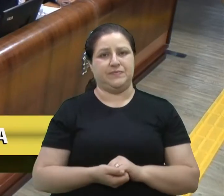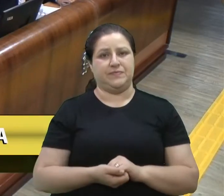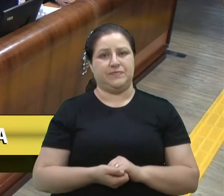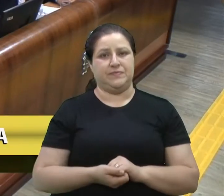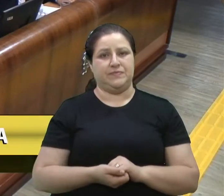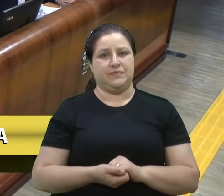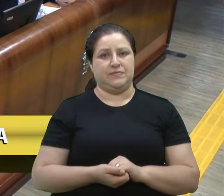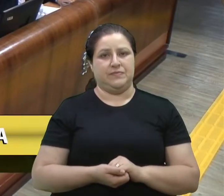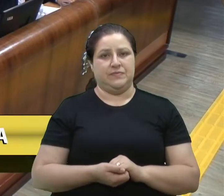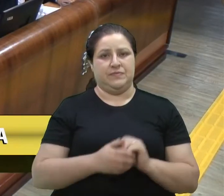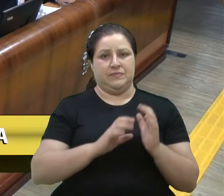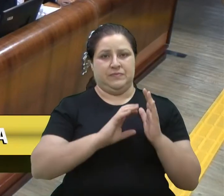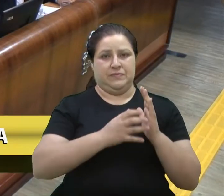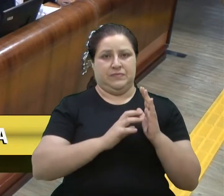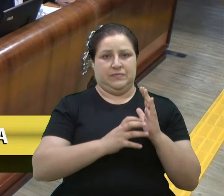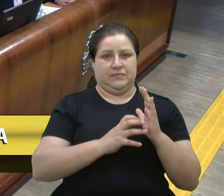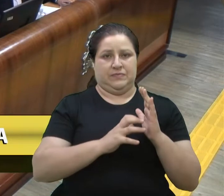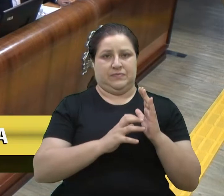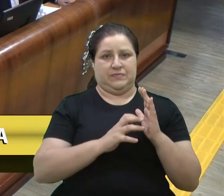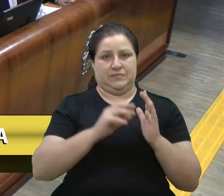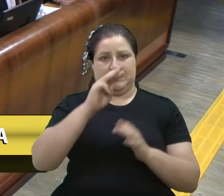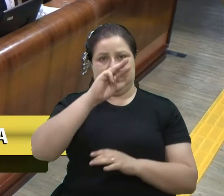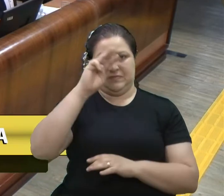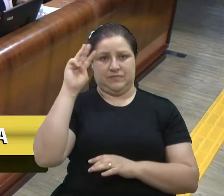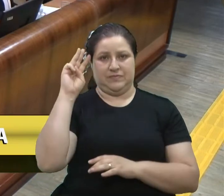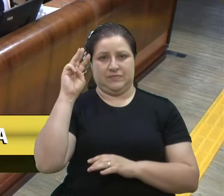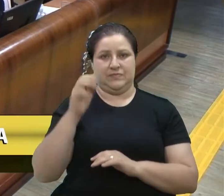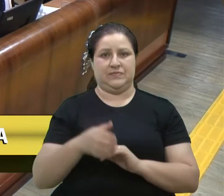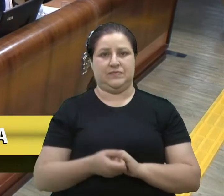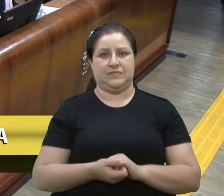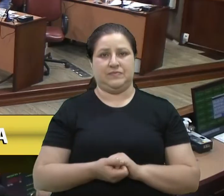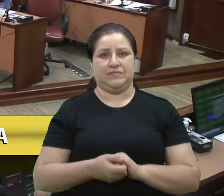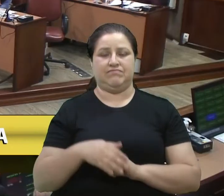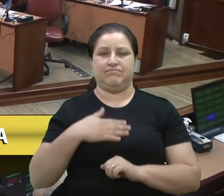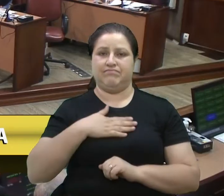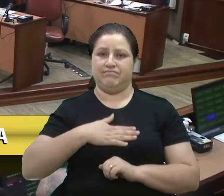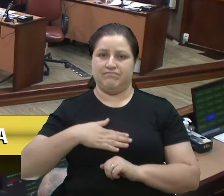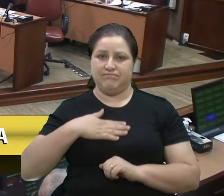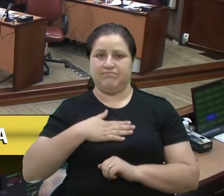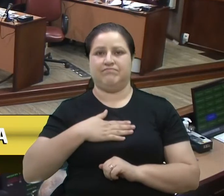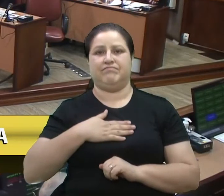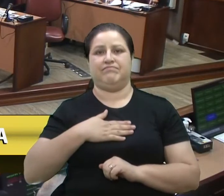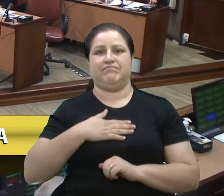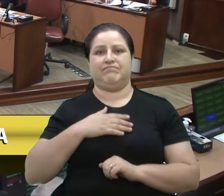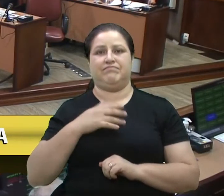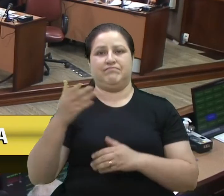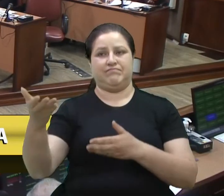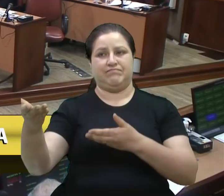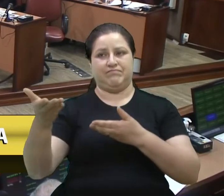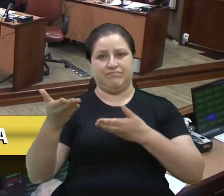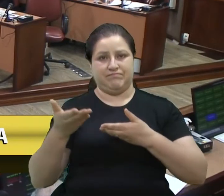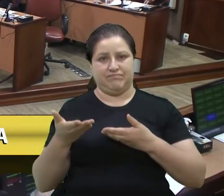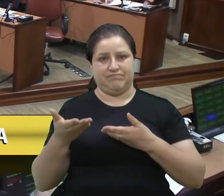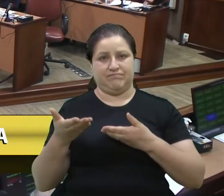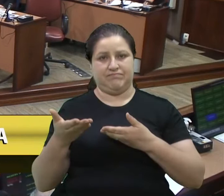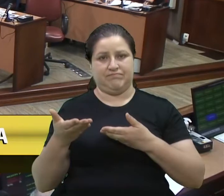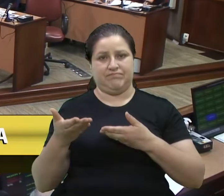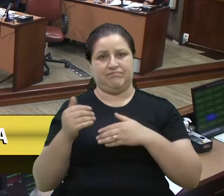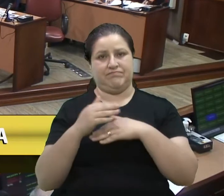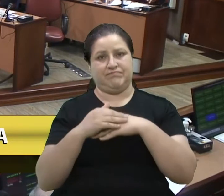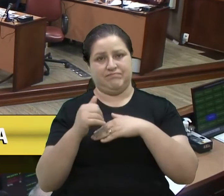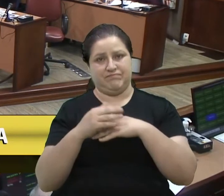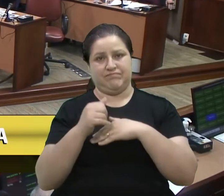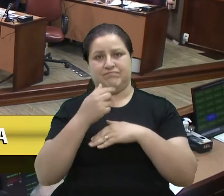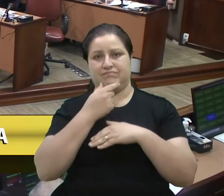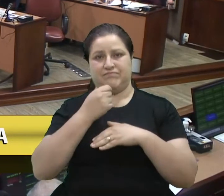PSD, Juliano Valim. Primeiramente, uma satisfação receber esse estimado, memorável